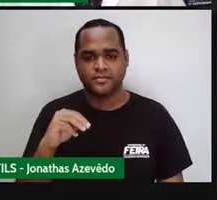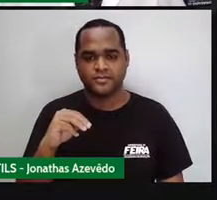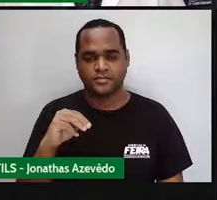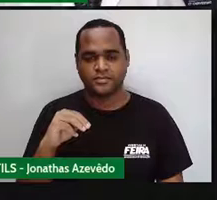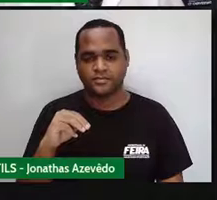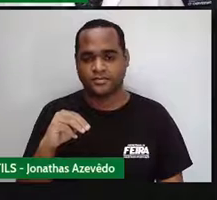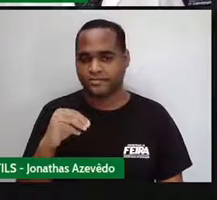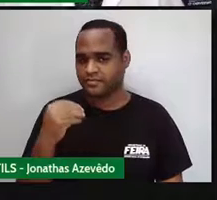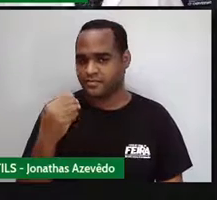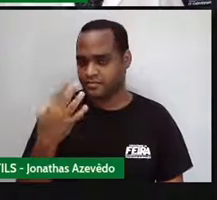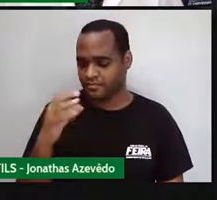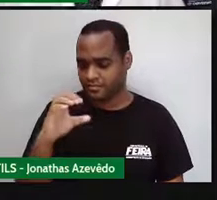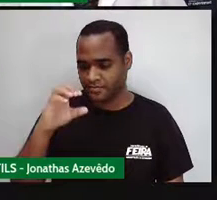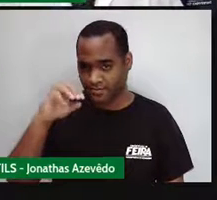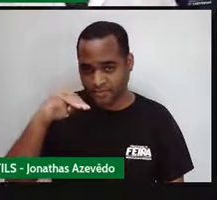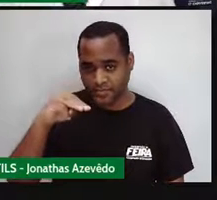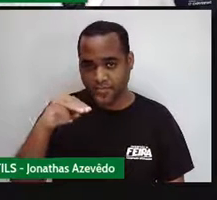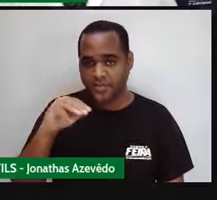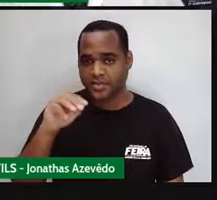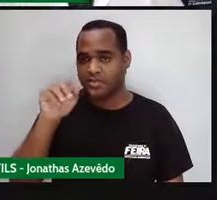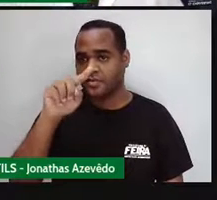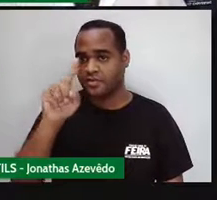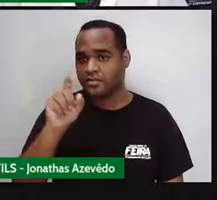Ótimo. Vamos tirar a interrogação.